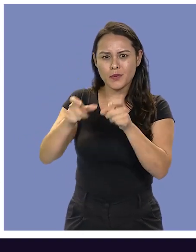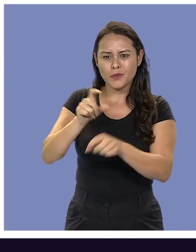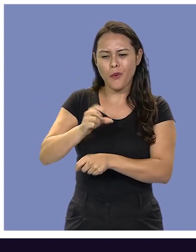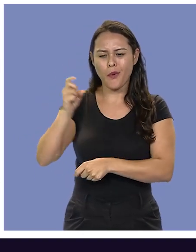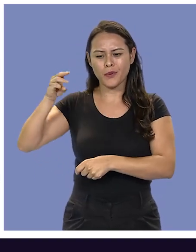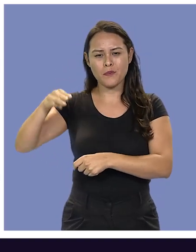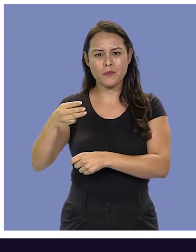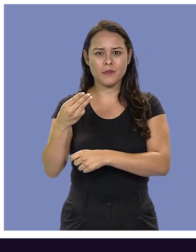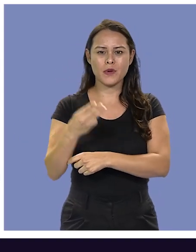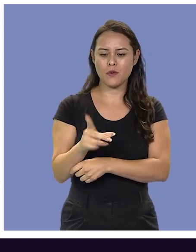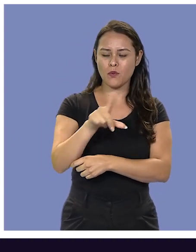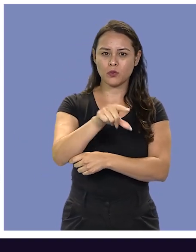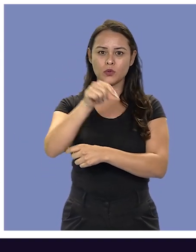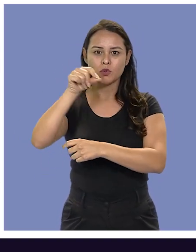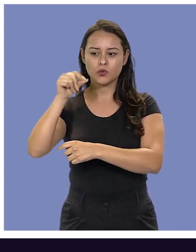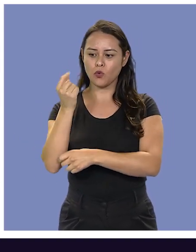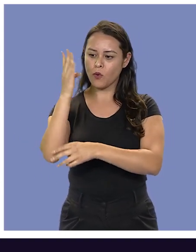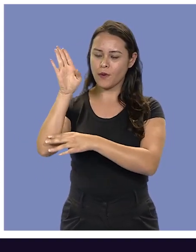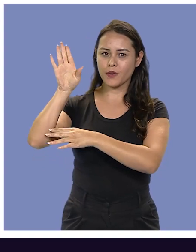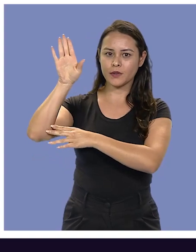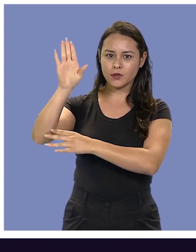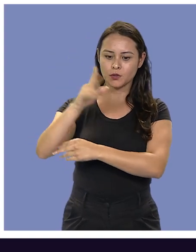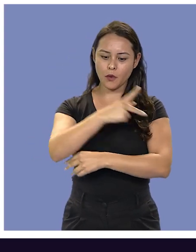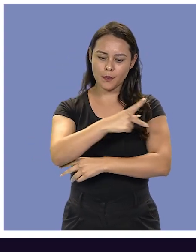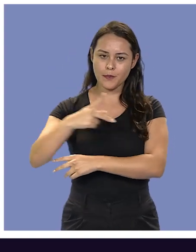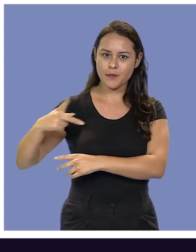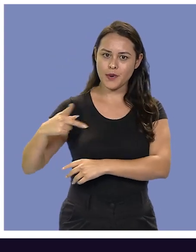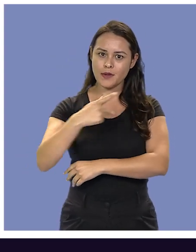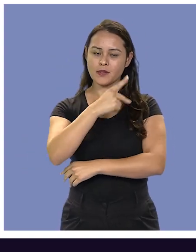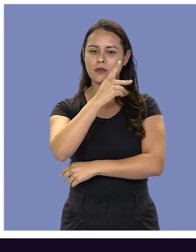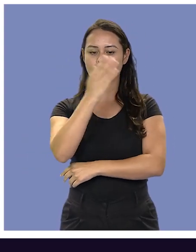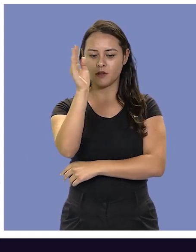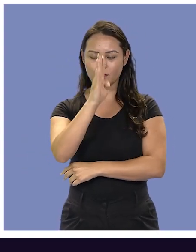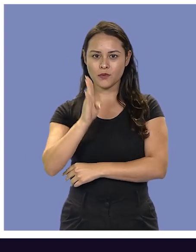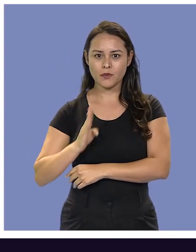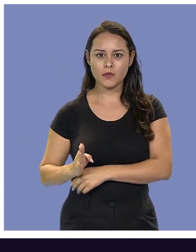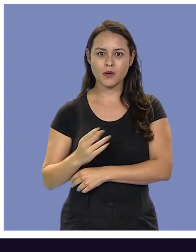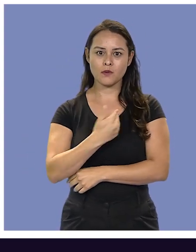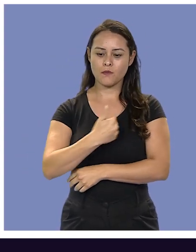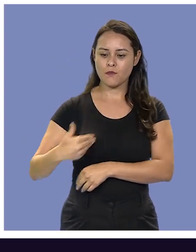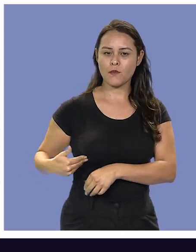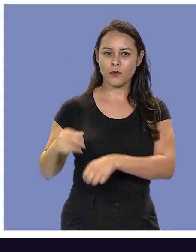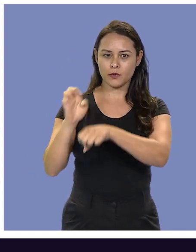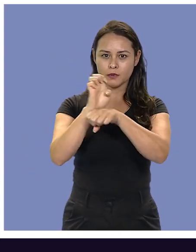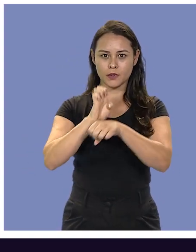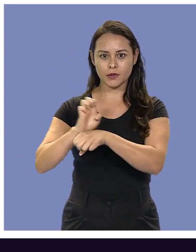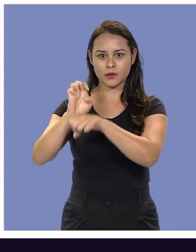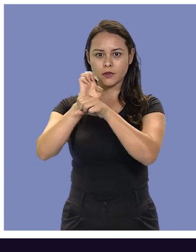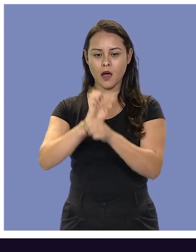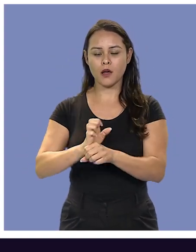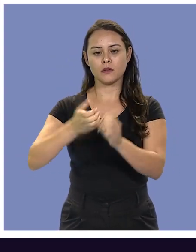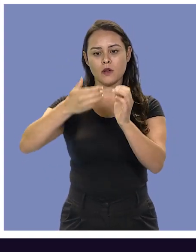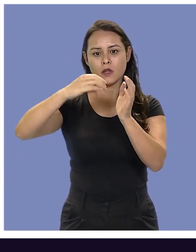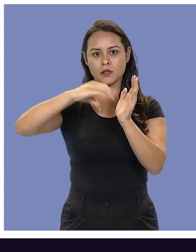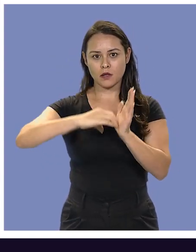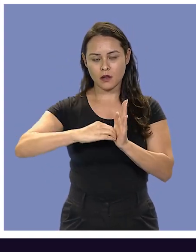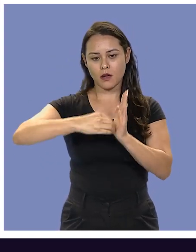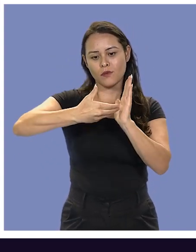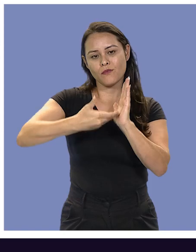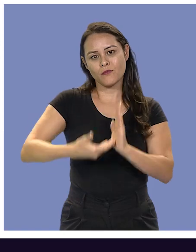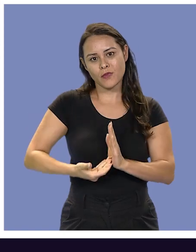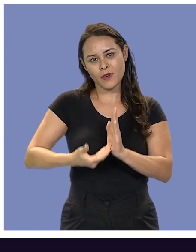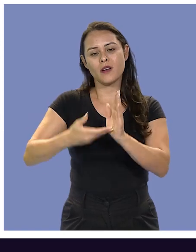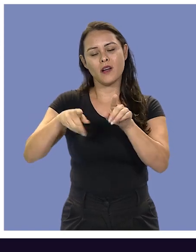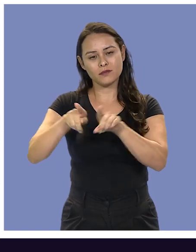de brasileiras e brasileiros escolheram quem queriam na presidência da república, nos governos dos estados, no senado